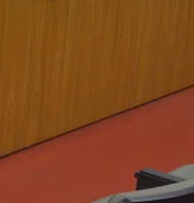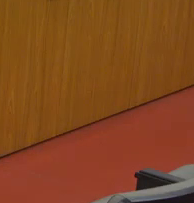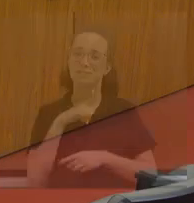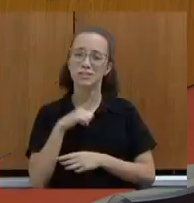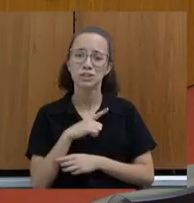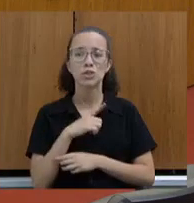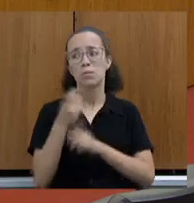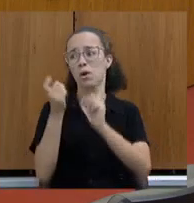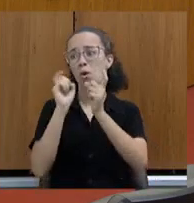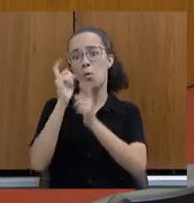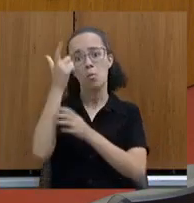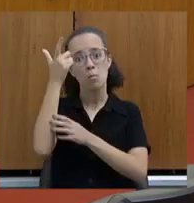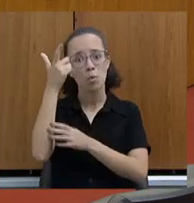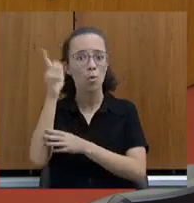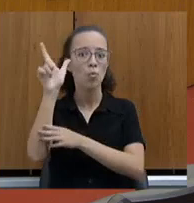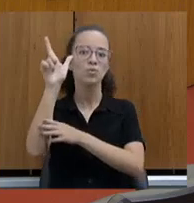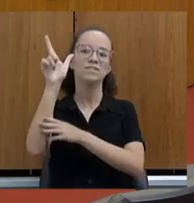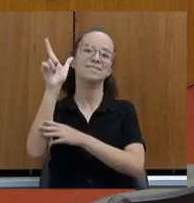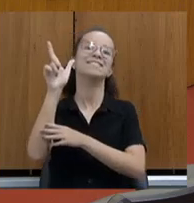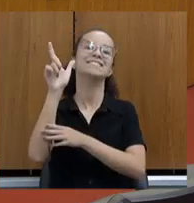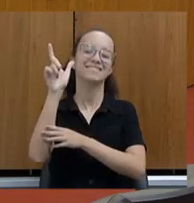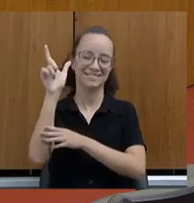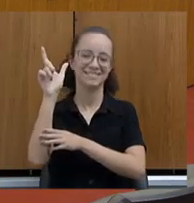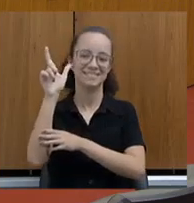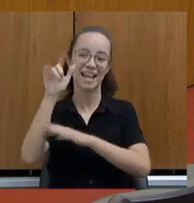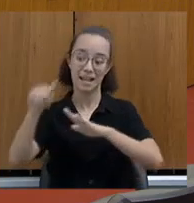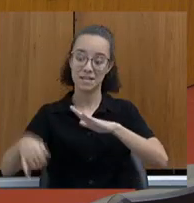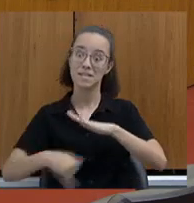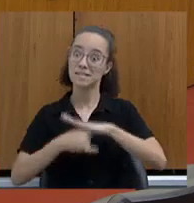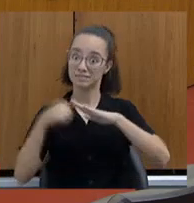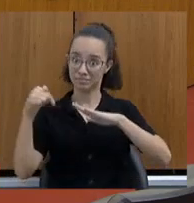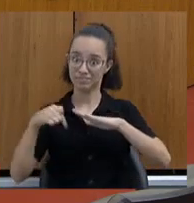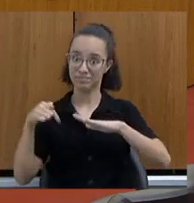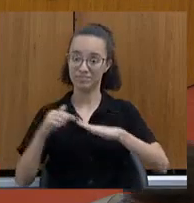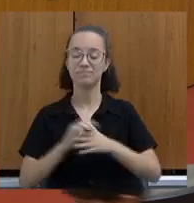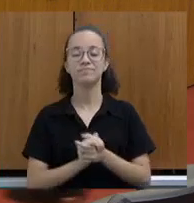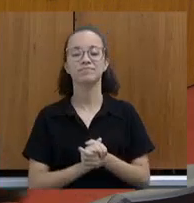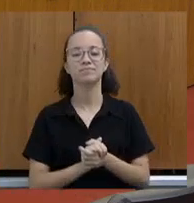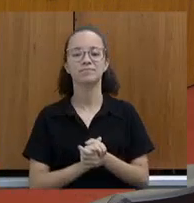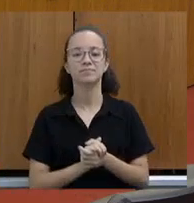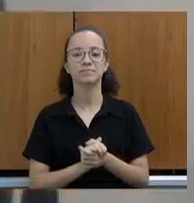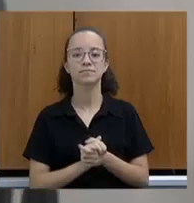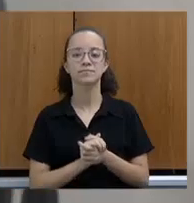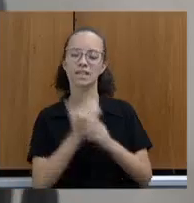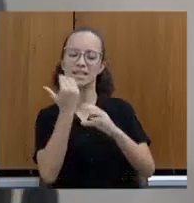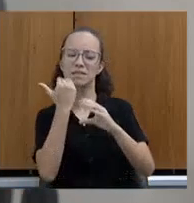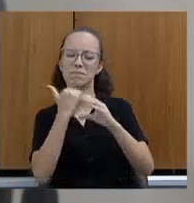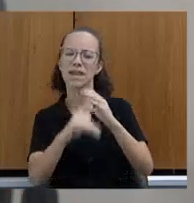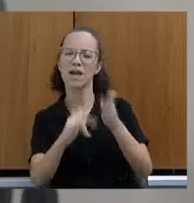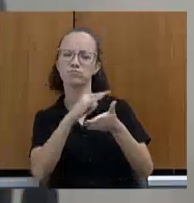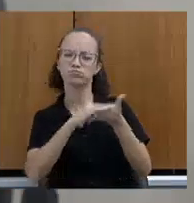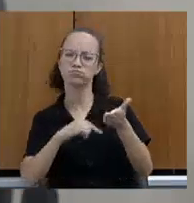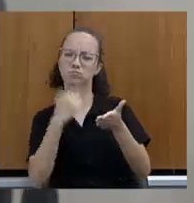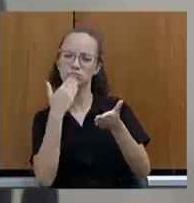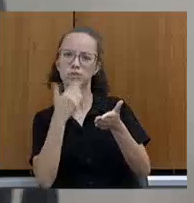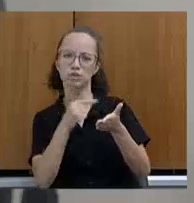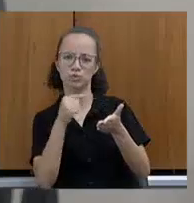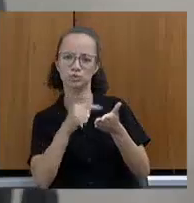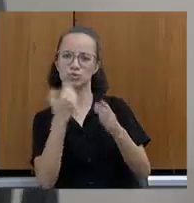extraordinária no plenário aqui abaixo para encaminhar os requerimentos que a gente